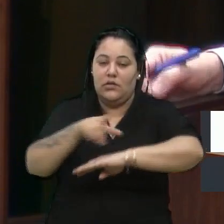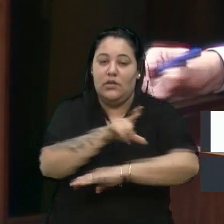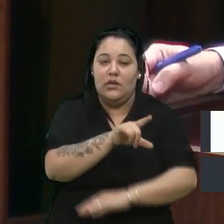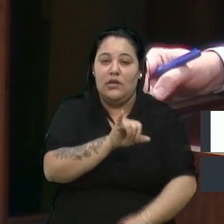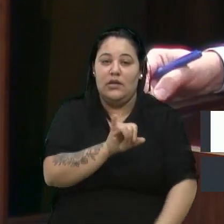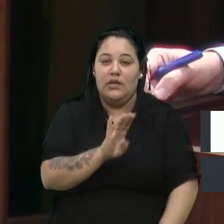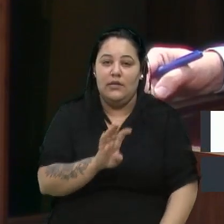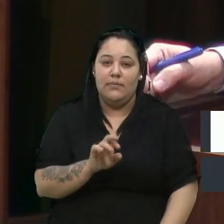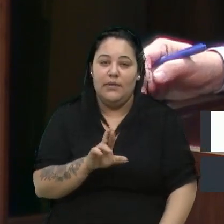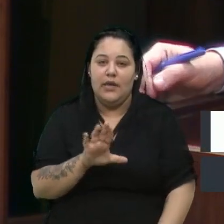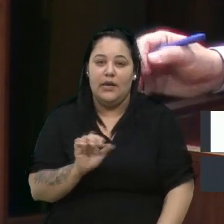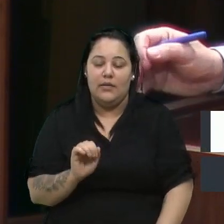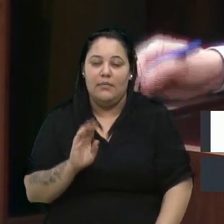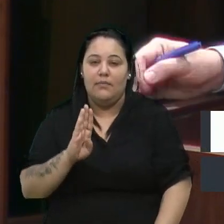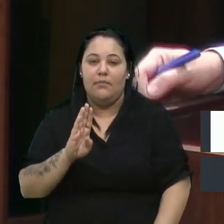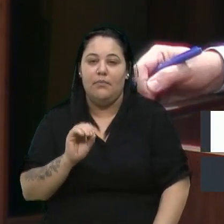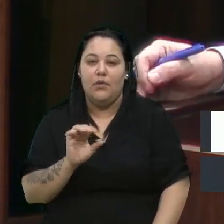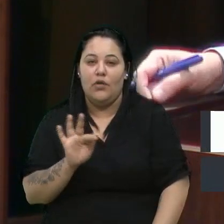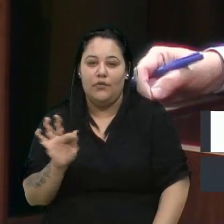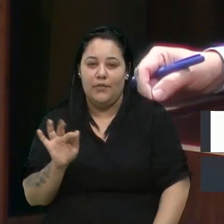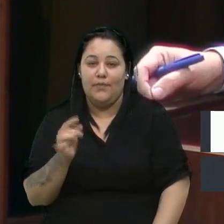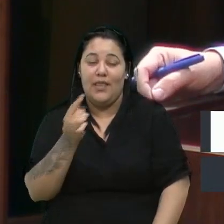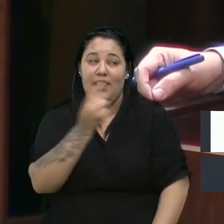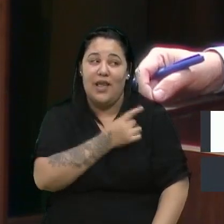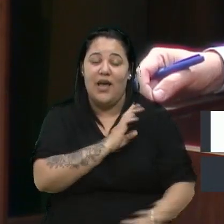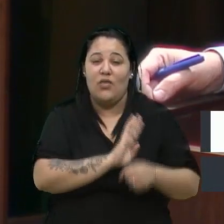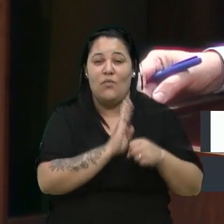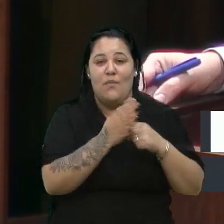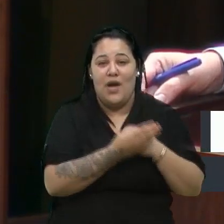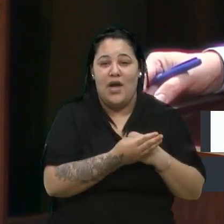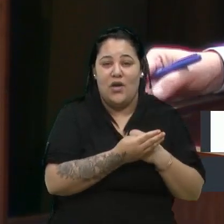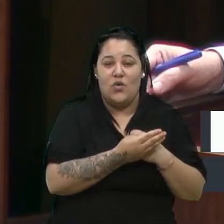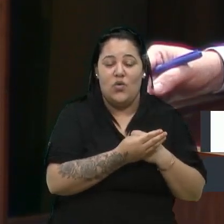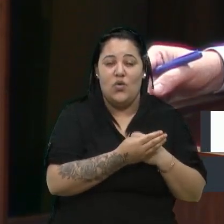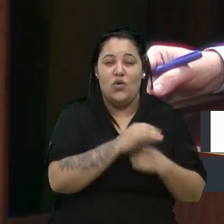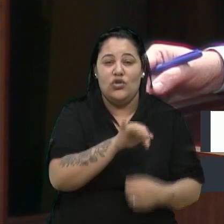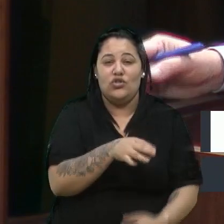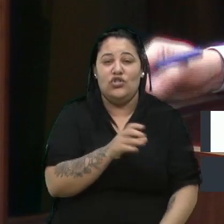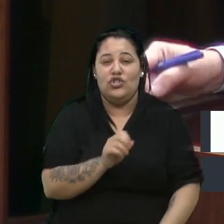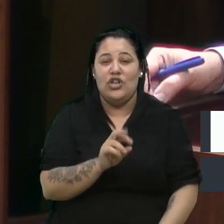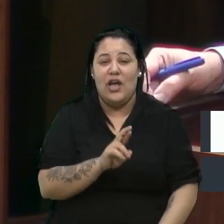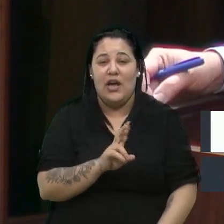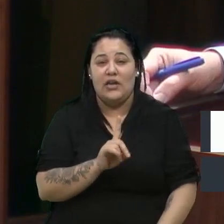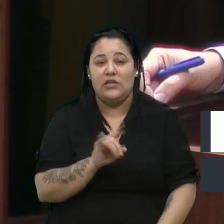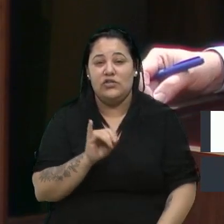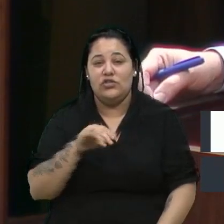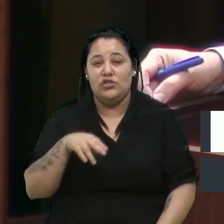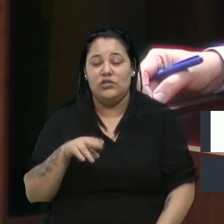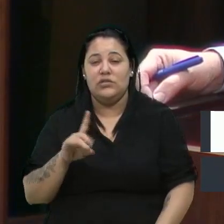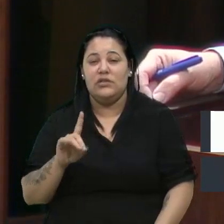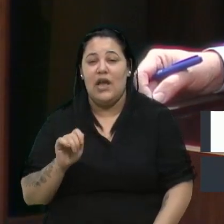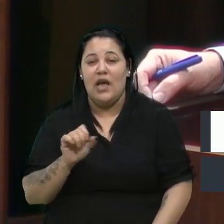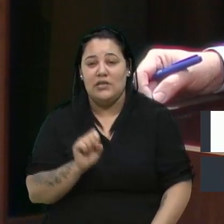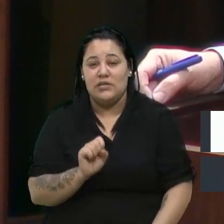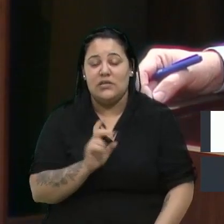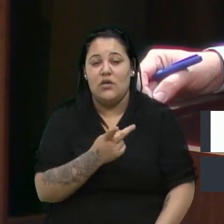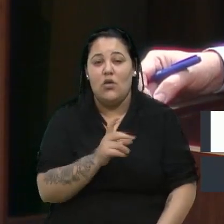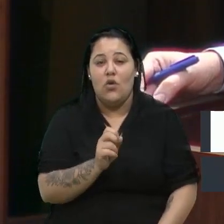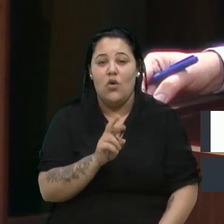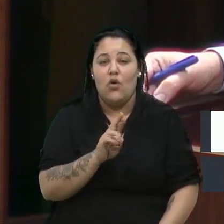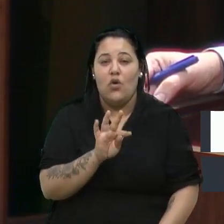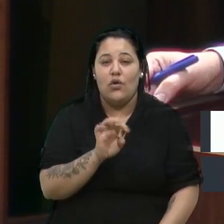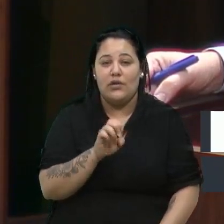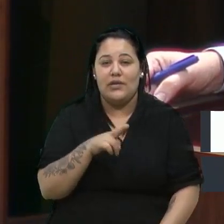lá no Jardim das Hortências. Inclusive, foi feito uma, o vereador Bortola usou a tribuna semana passada, solicitando